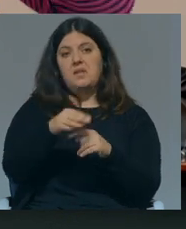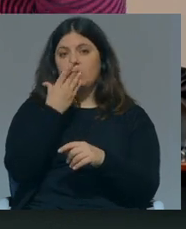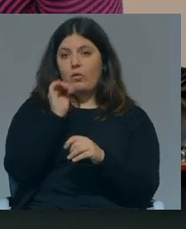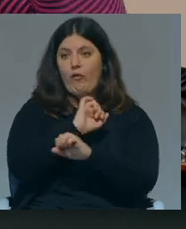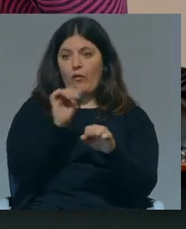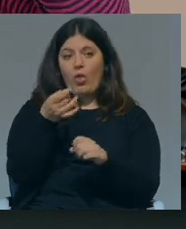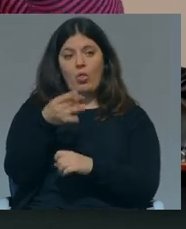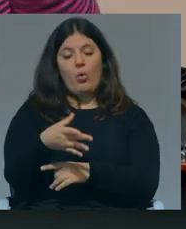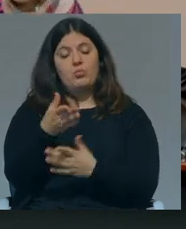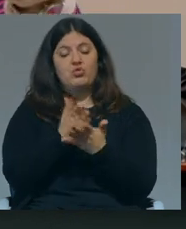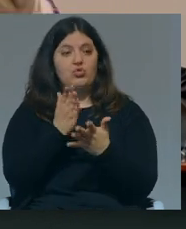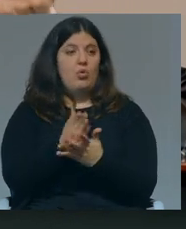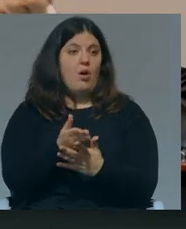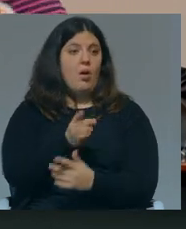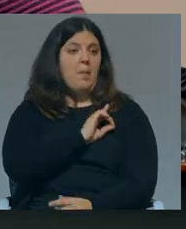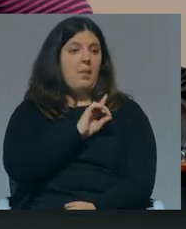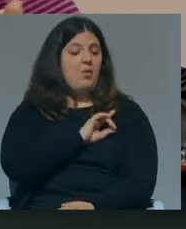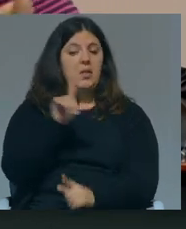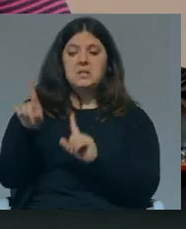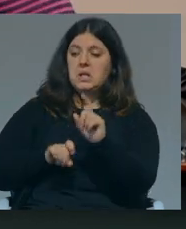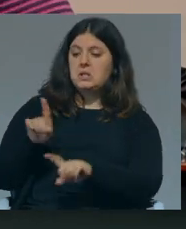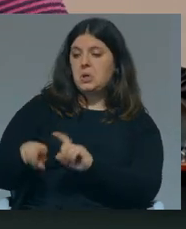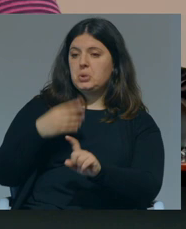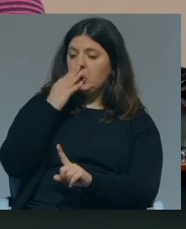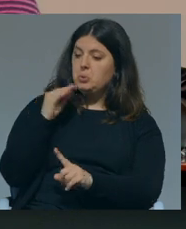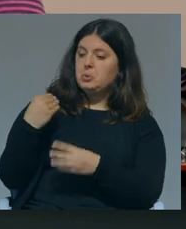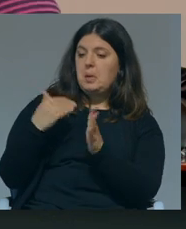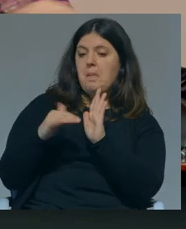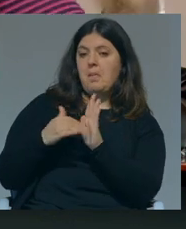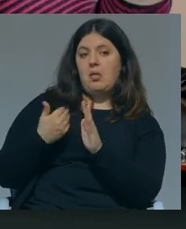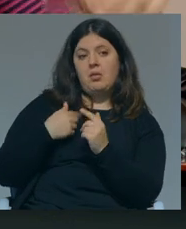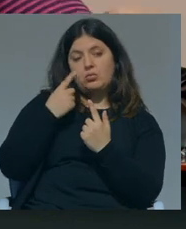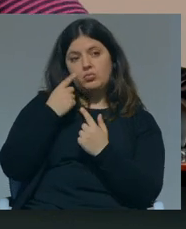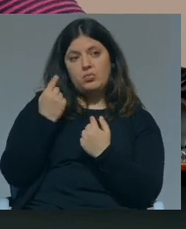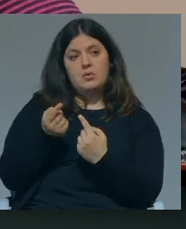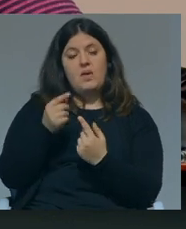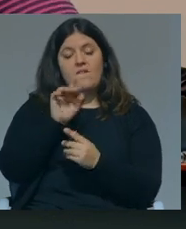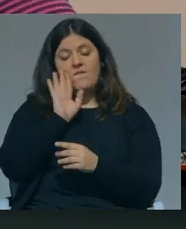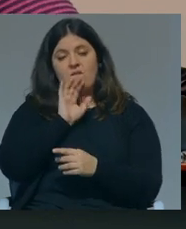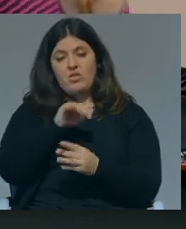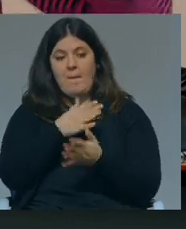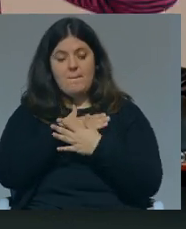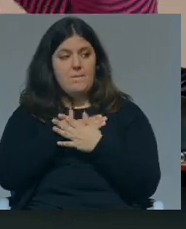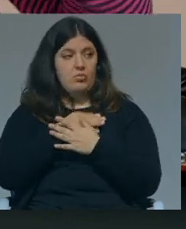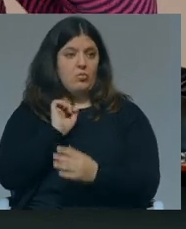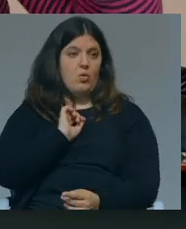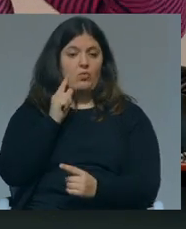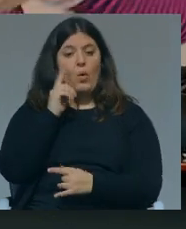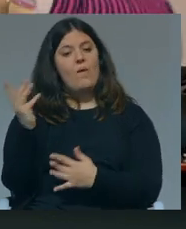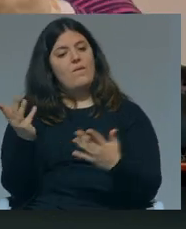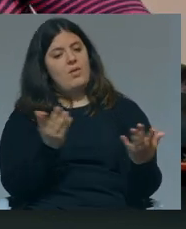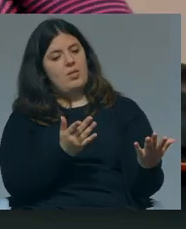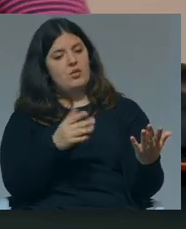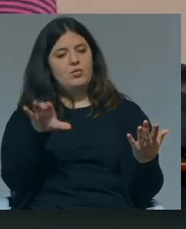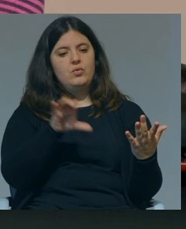alunos do que uma escola privada que selecionam eu conheço eu tenho filhos de amigos foram convidados